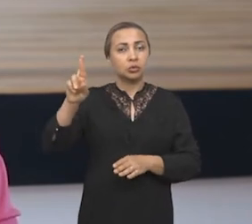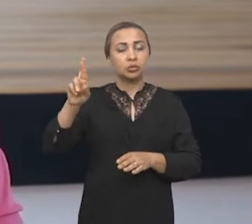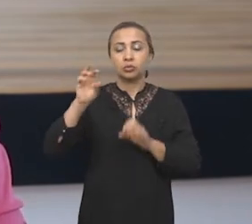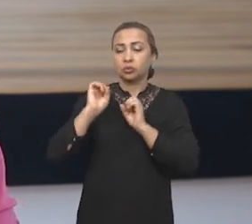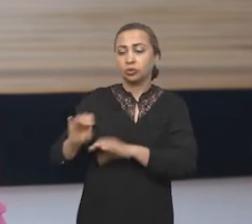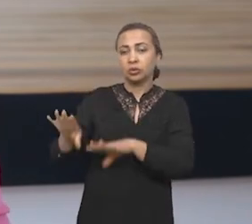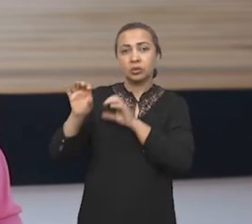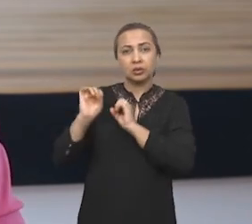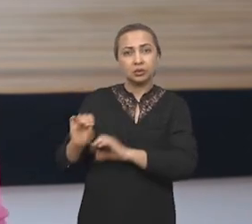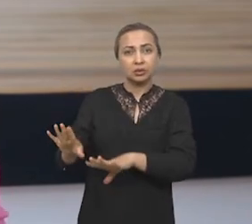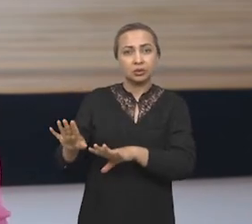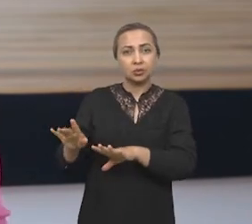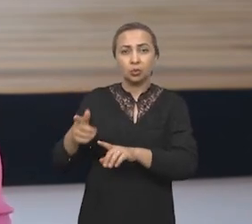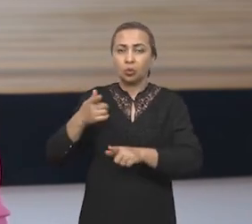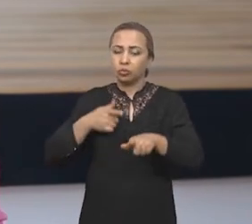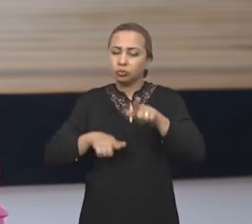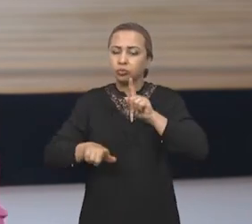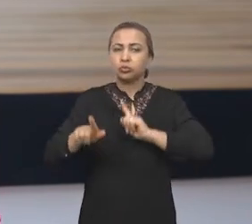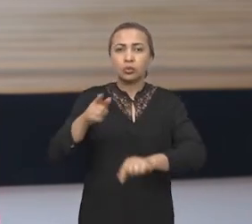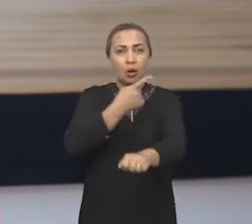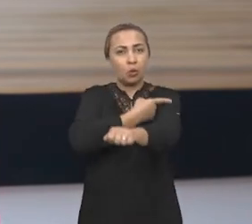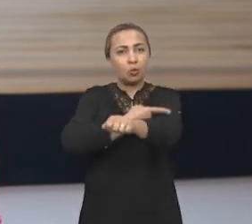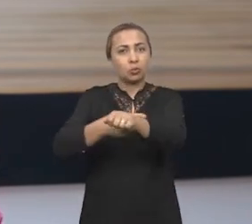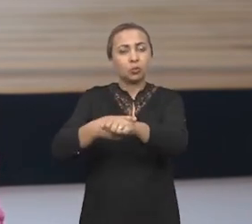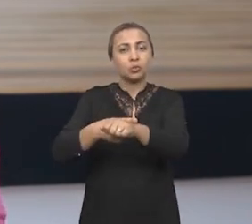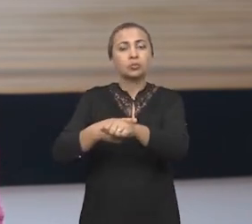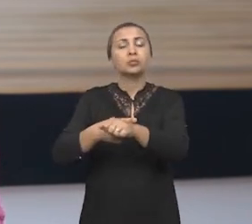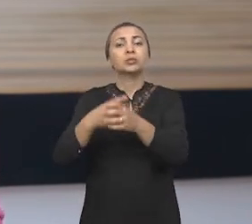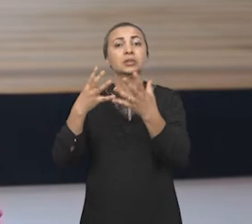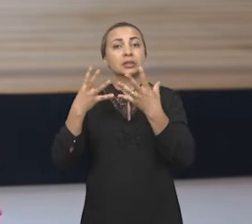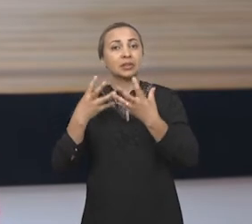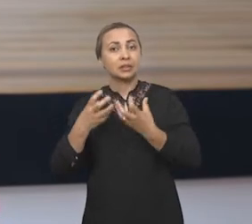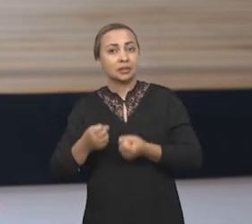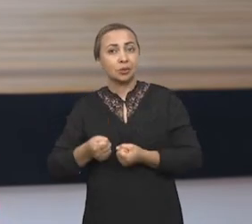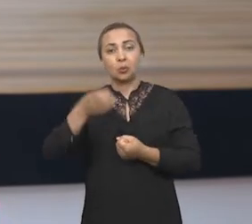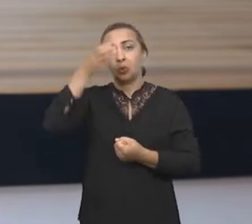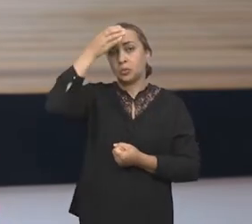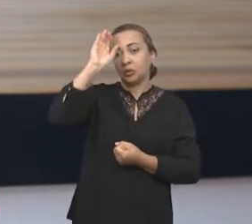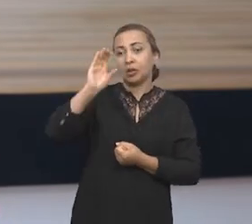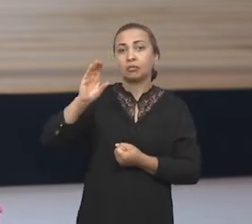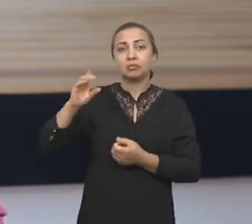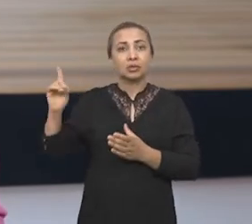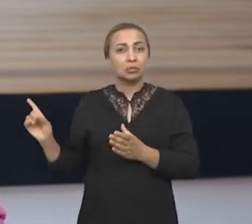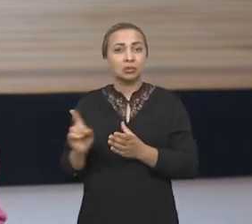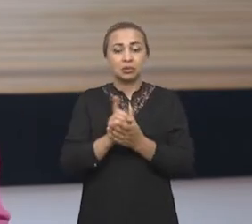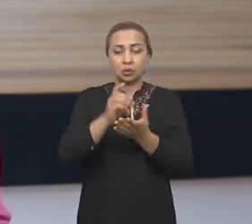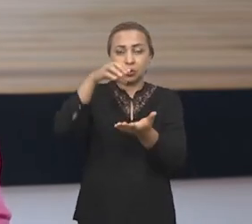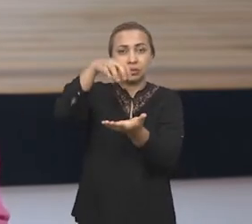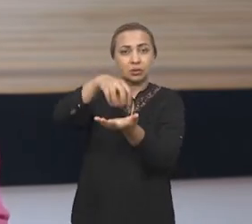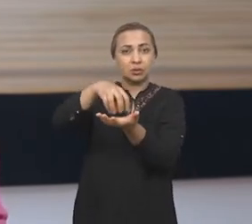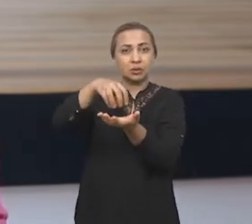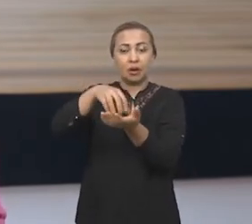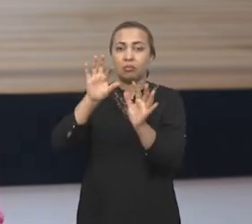transmissão intergeracional de costumes e hábitos que colocam em lugar central